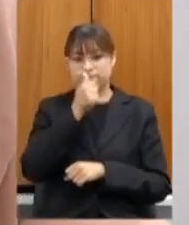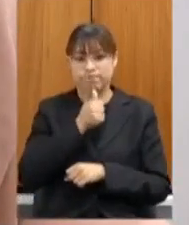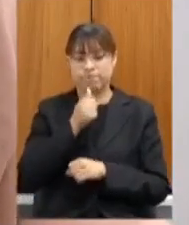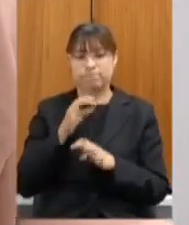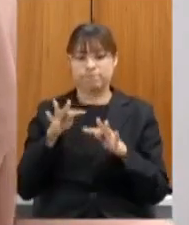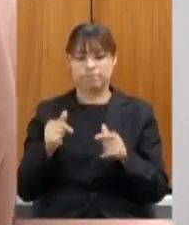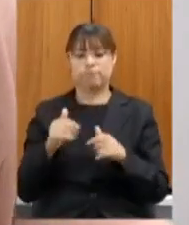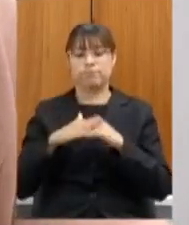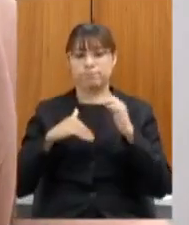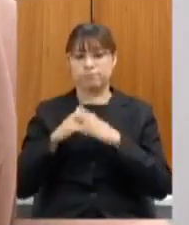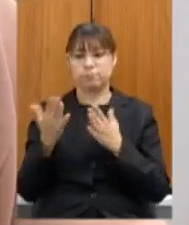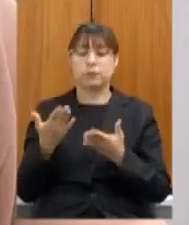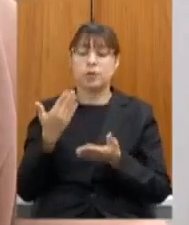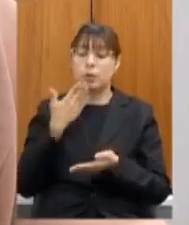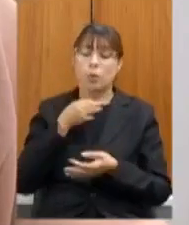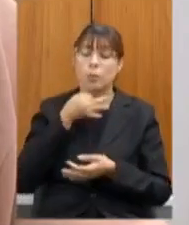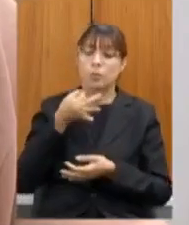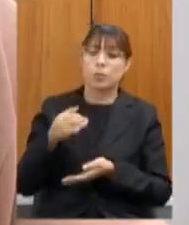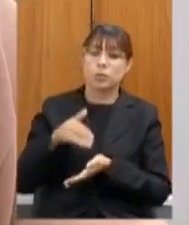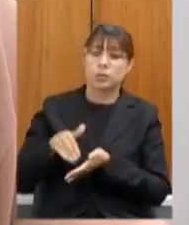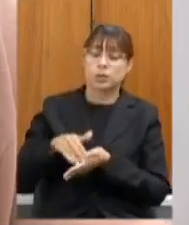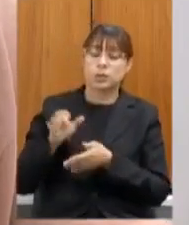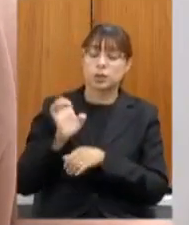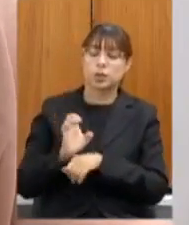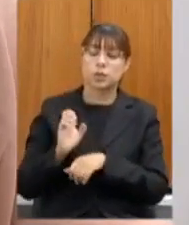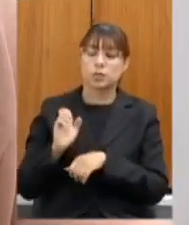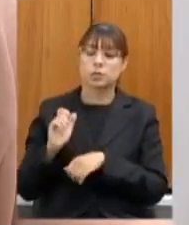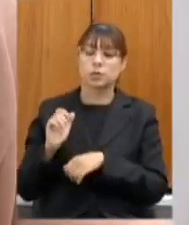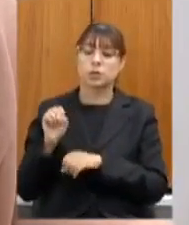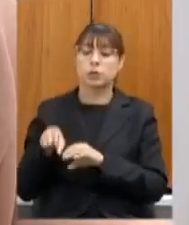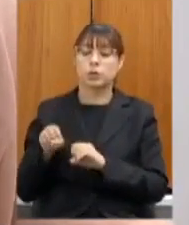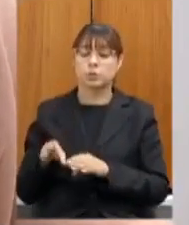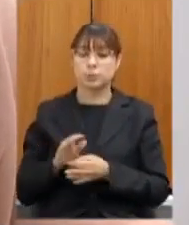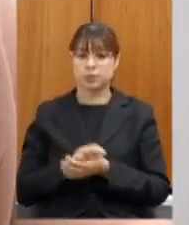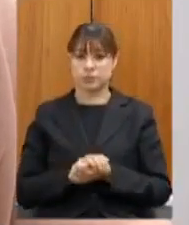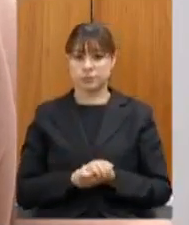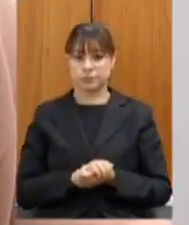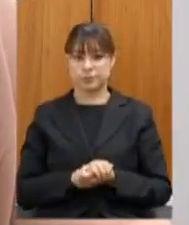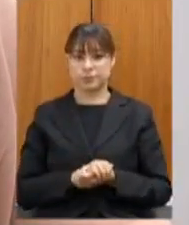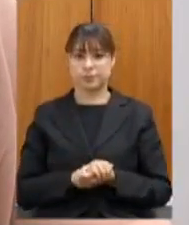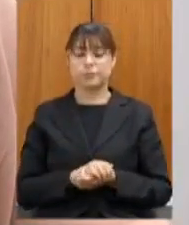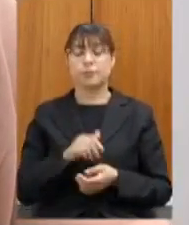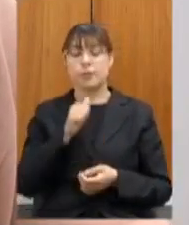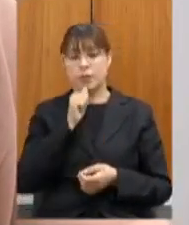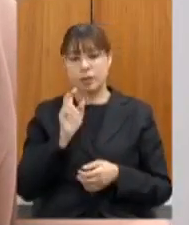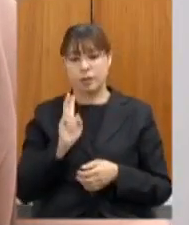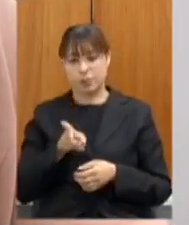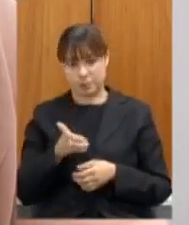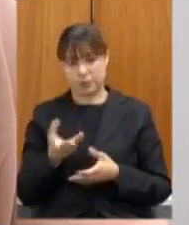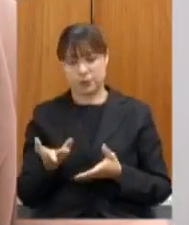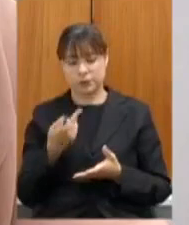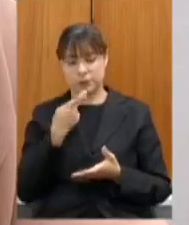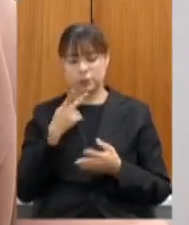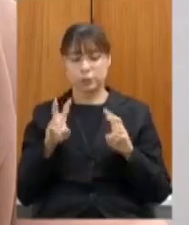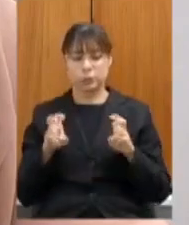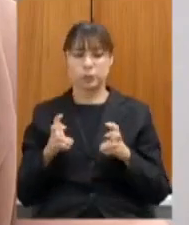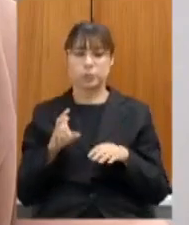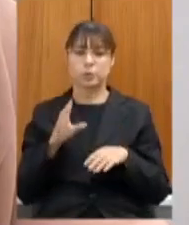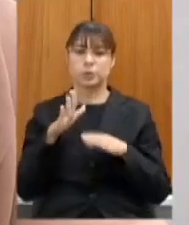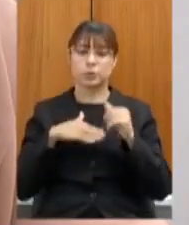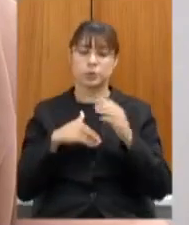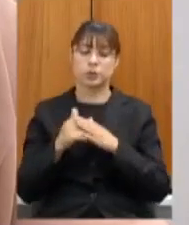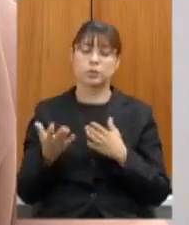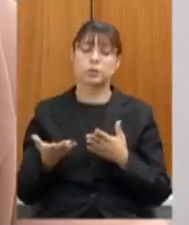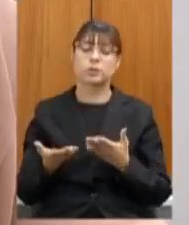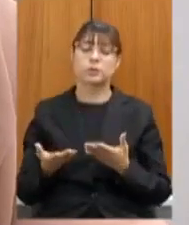que a opinião da secretaria de estado da educação ainda em relação aos profissionais qual o planejamento da secretaria para a